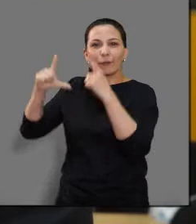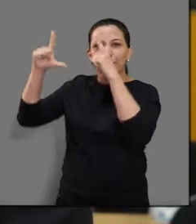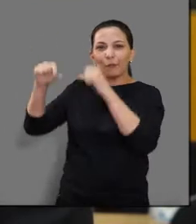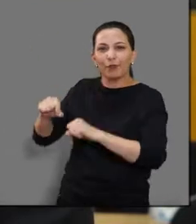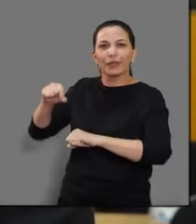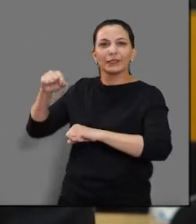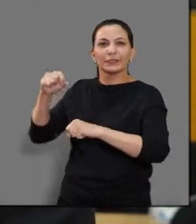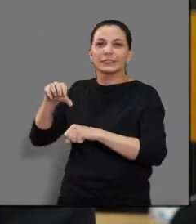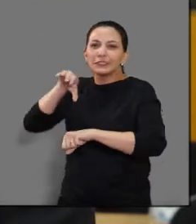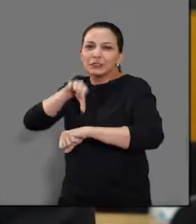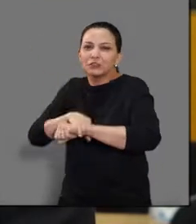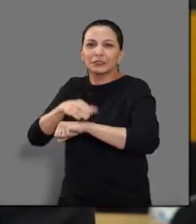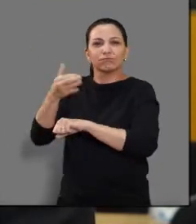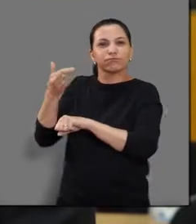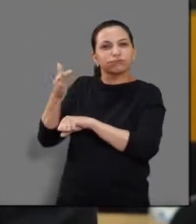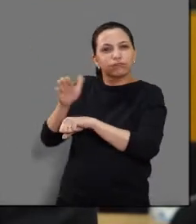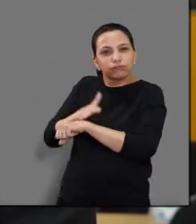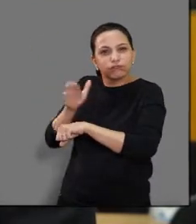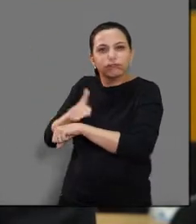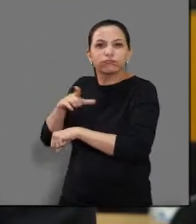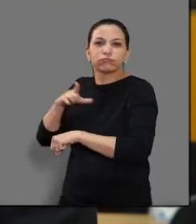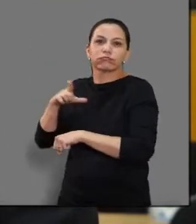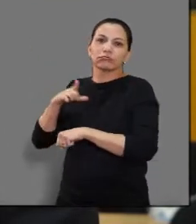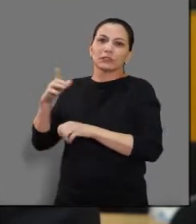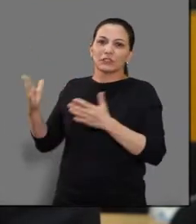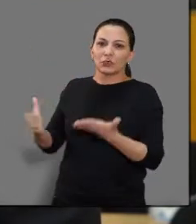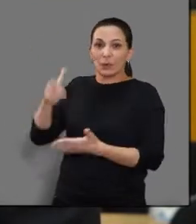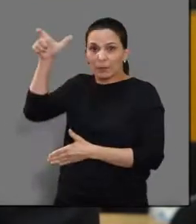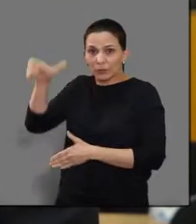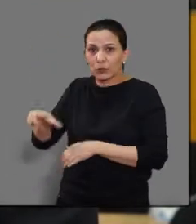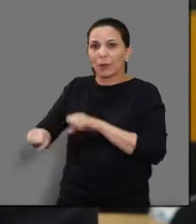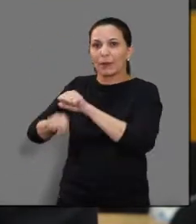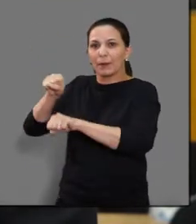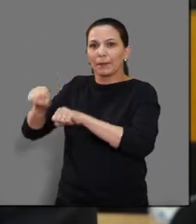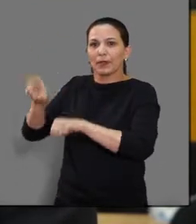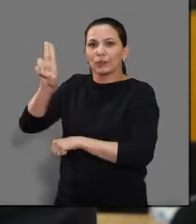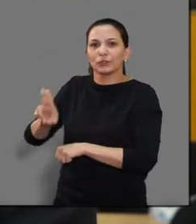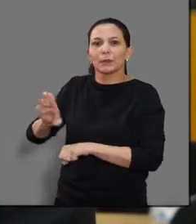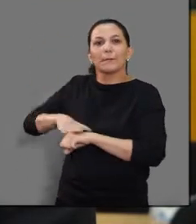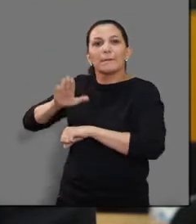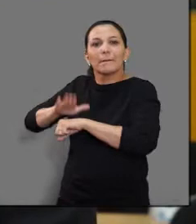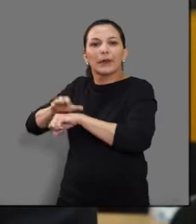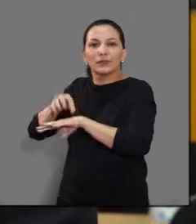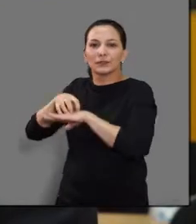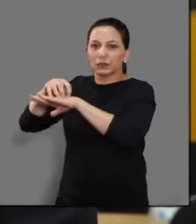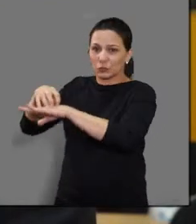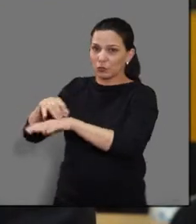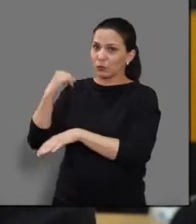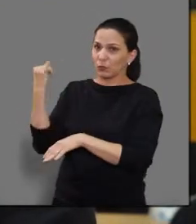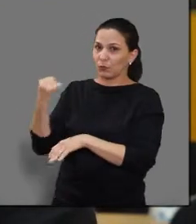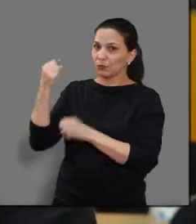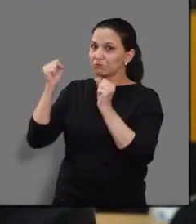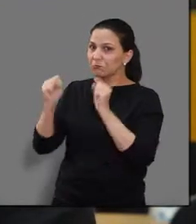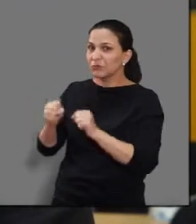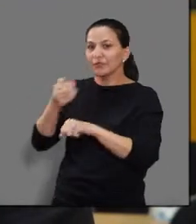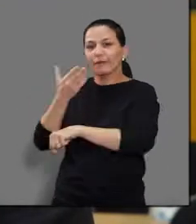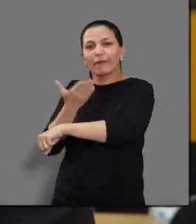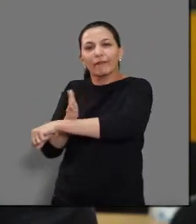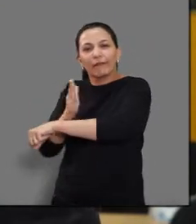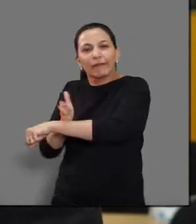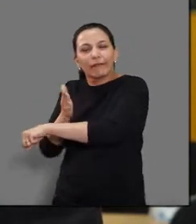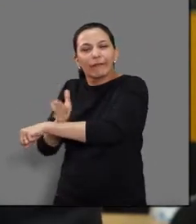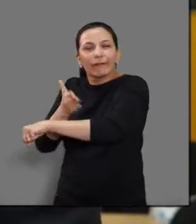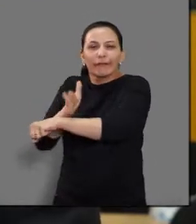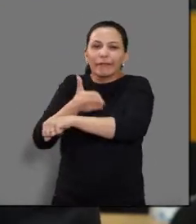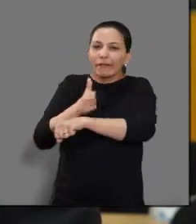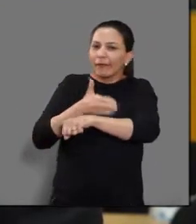da bicicleta com meio de transporte, e, consequentemente, fazendo uso também de um importante